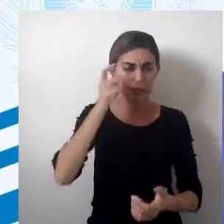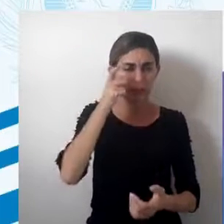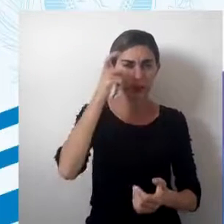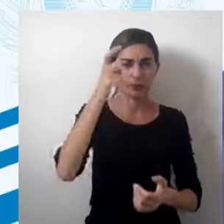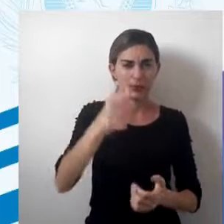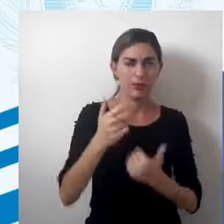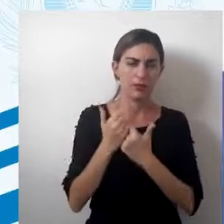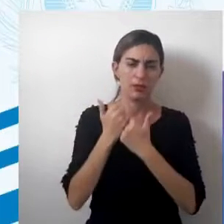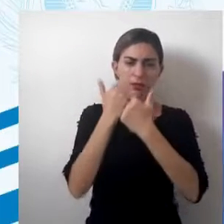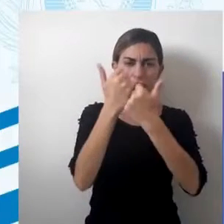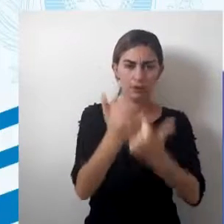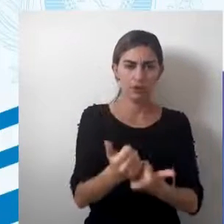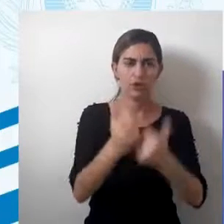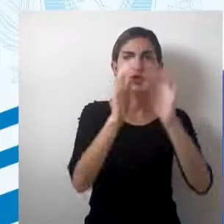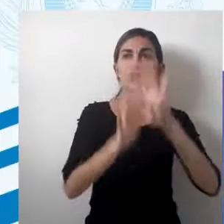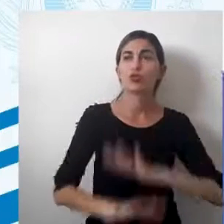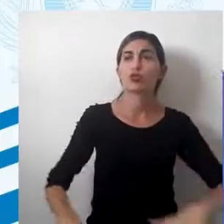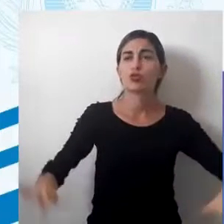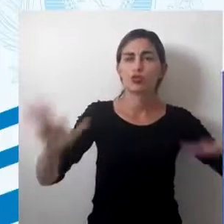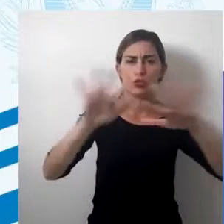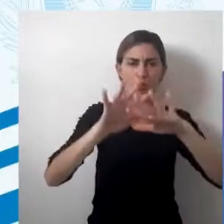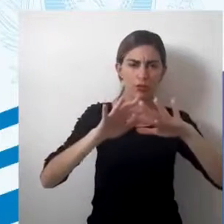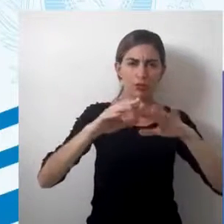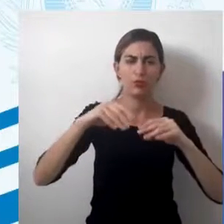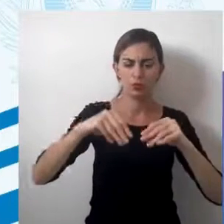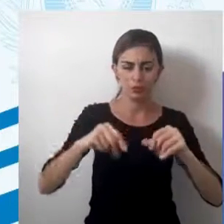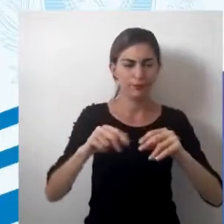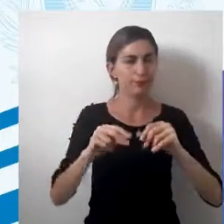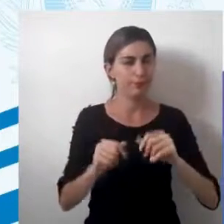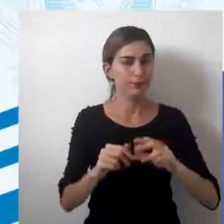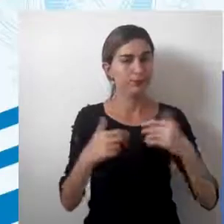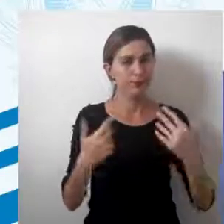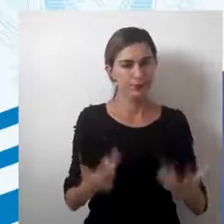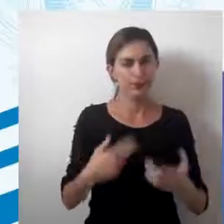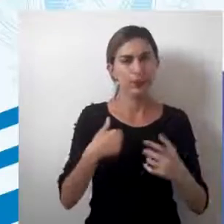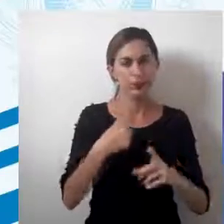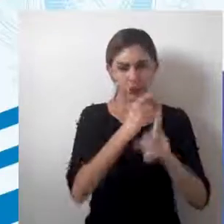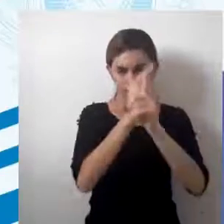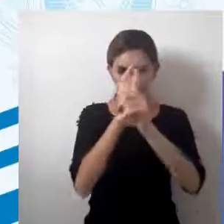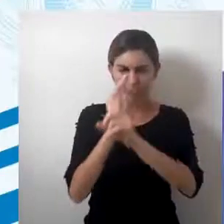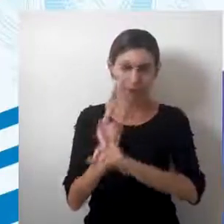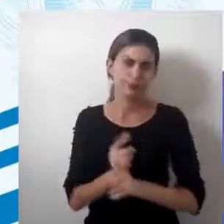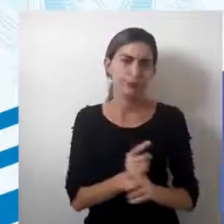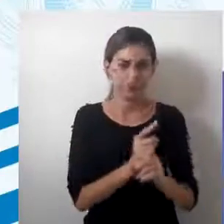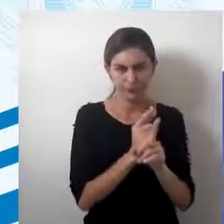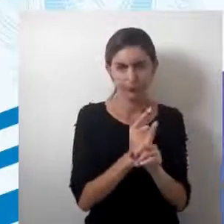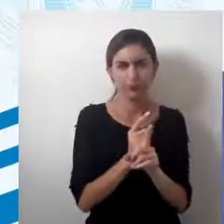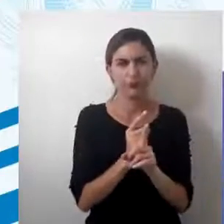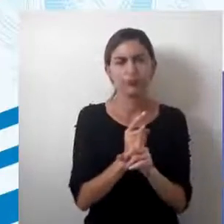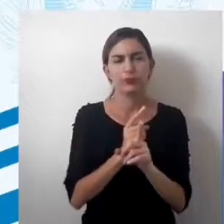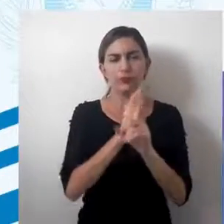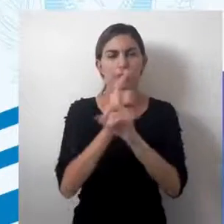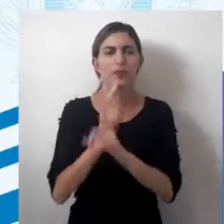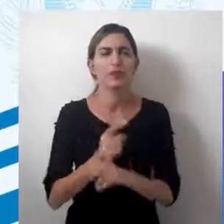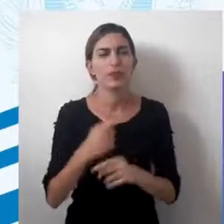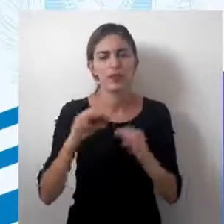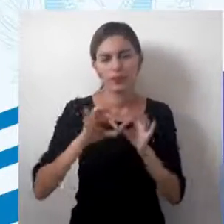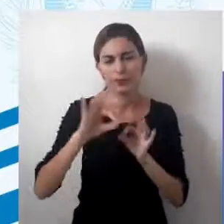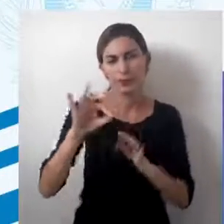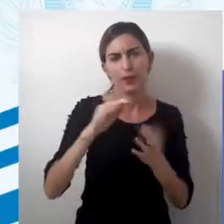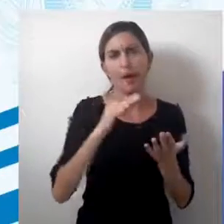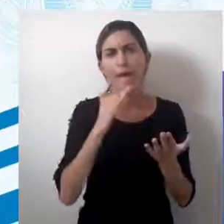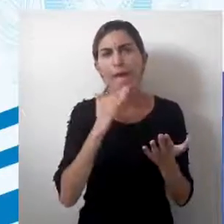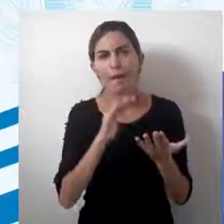intencionalidade de representação mais geral da superfície terrestre. E aí a gente vai identificar que a